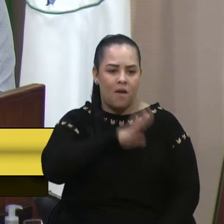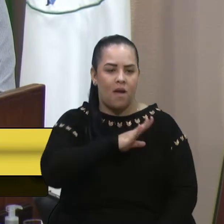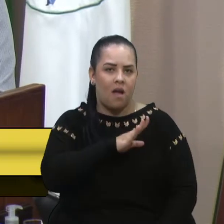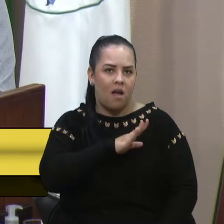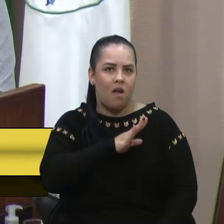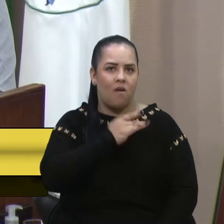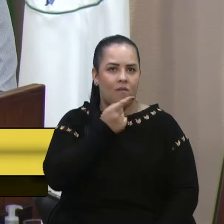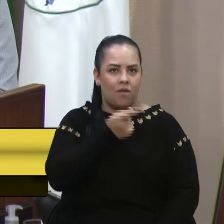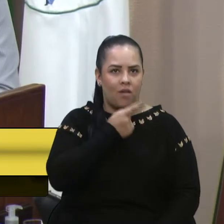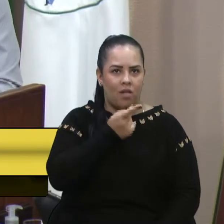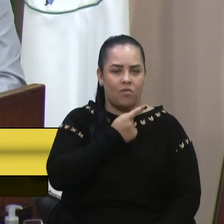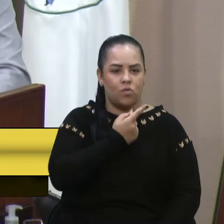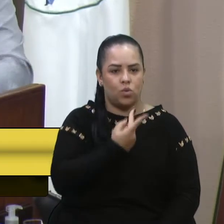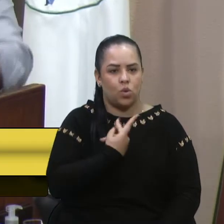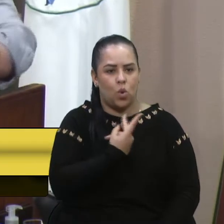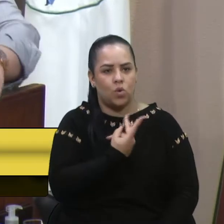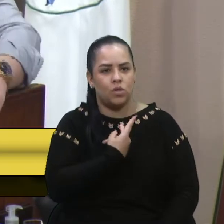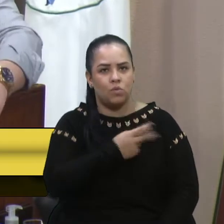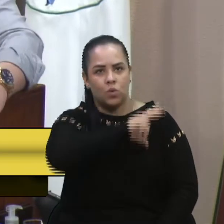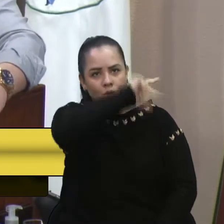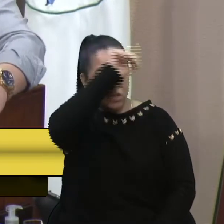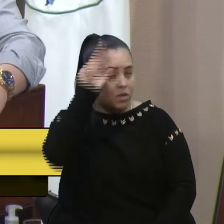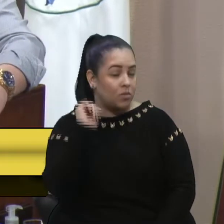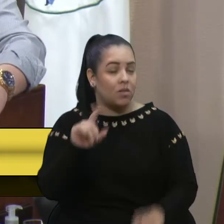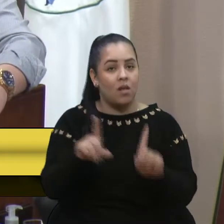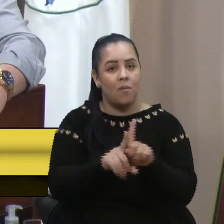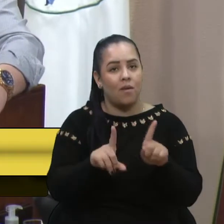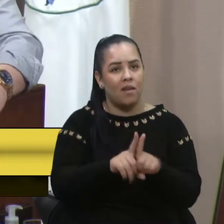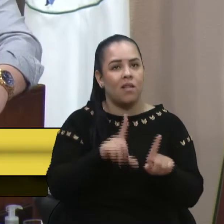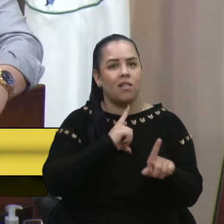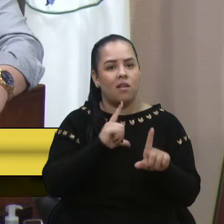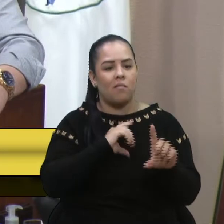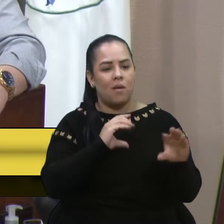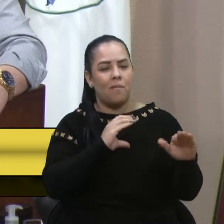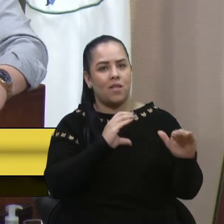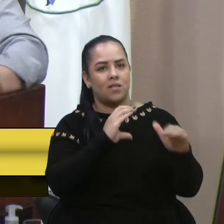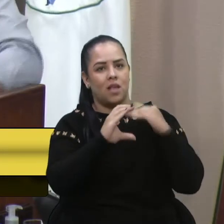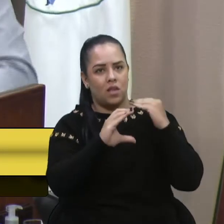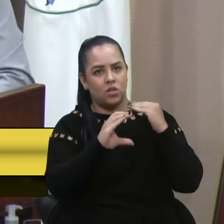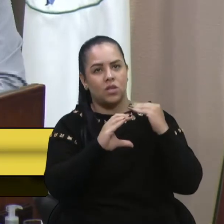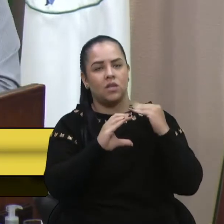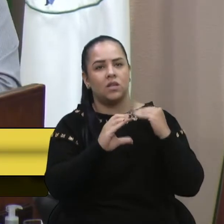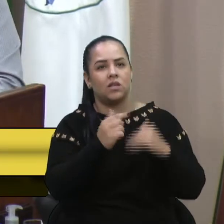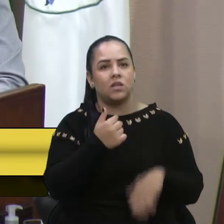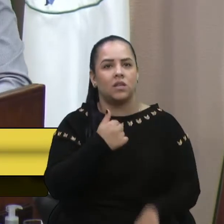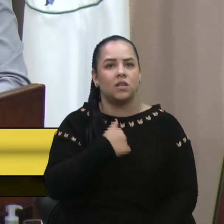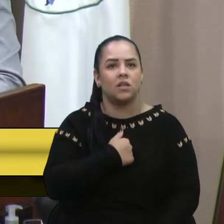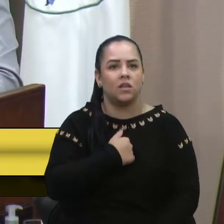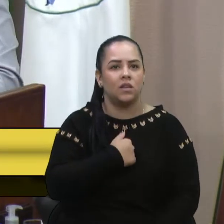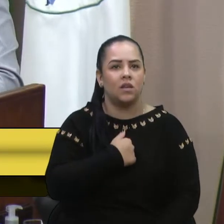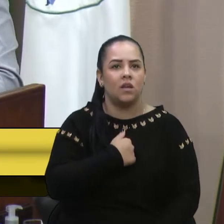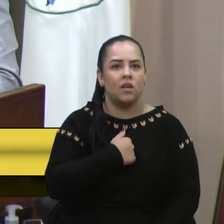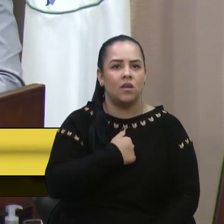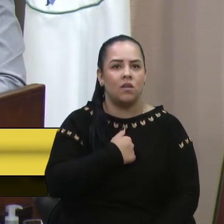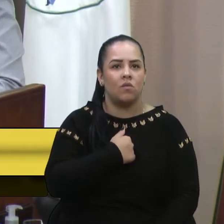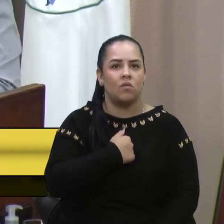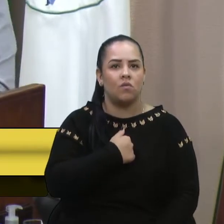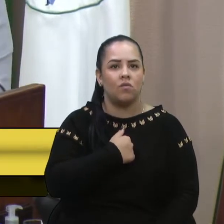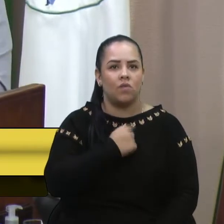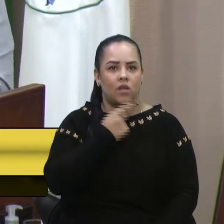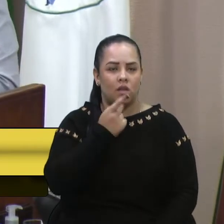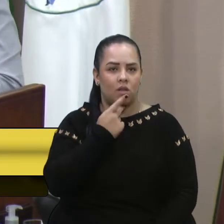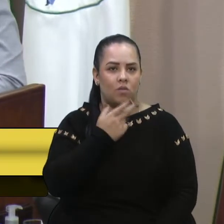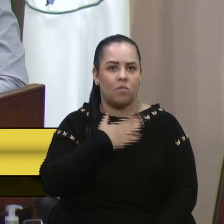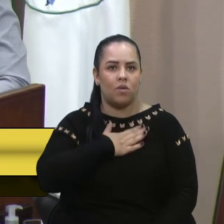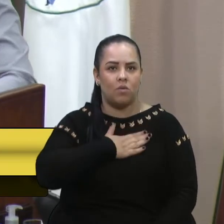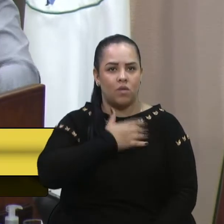entre ambos os municípios. E também ele mandou uma mensagem, que acabei estando no meu celular, que não há problema